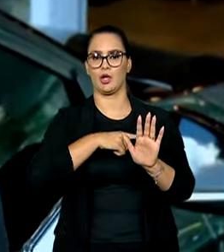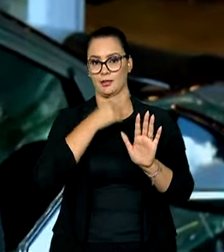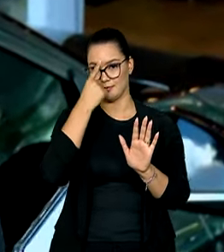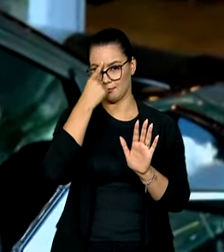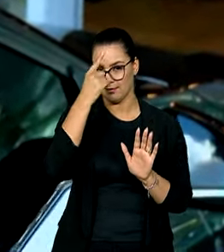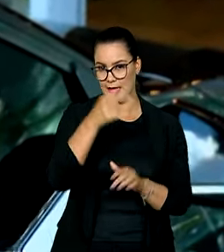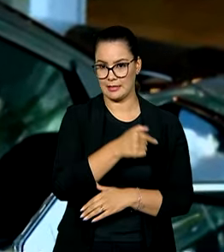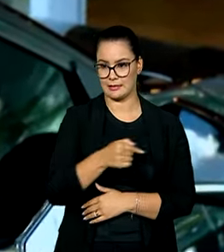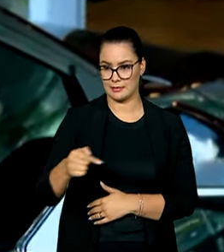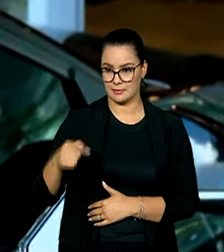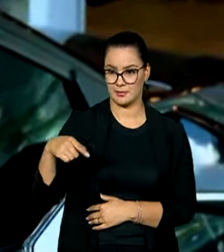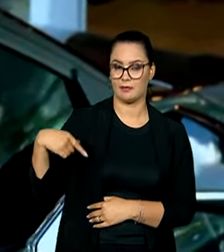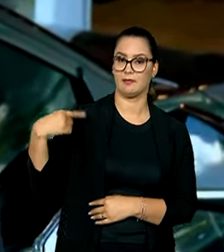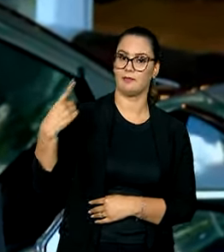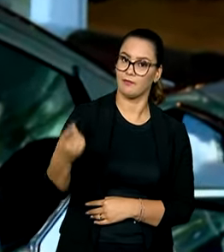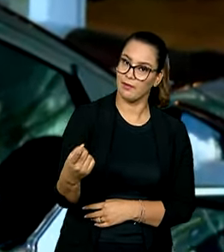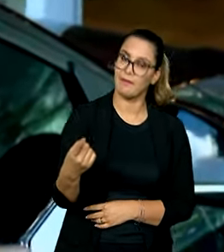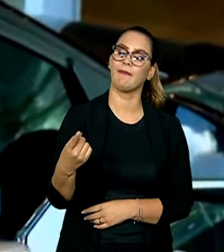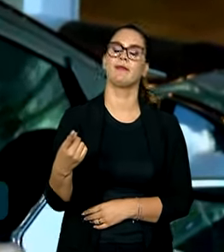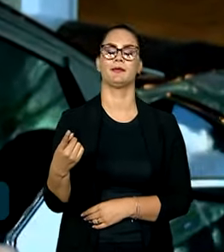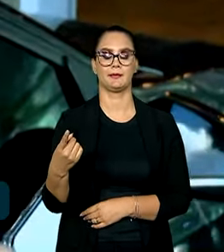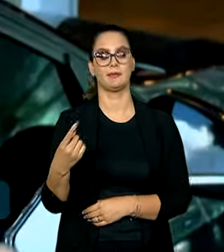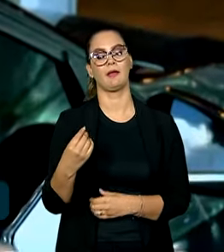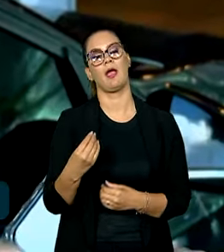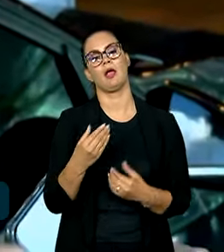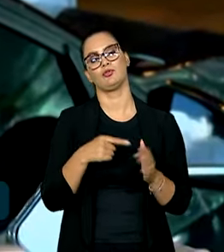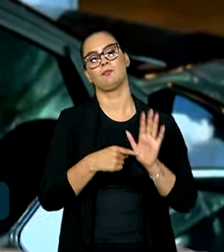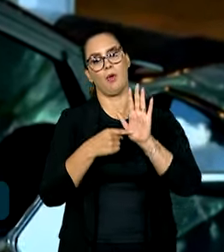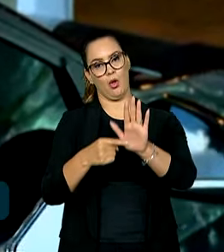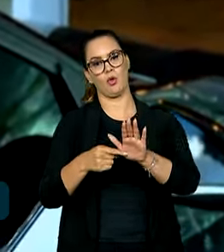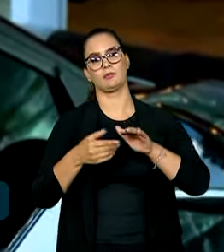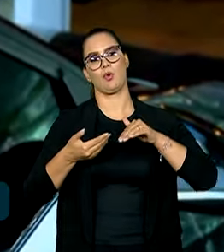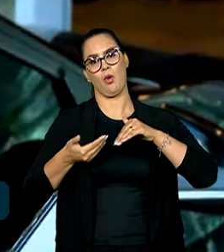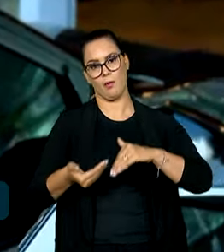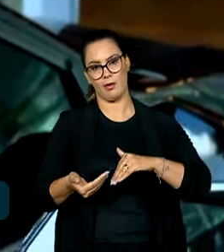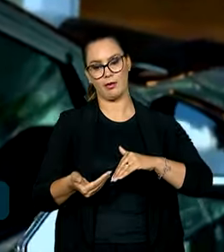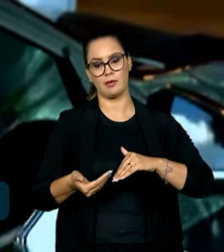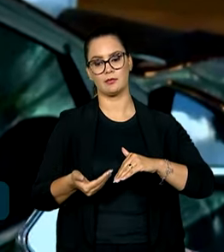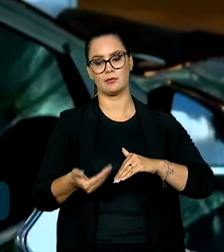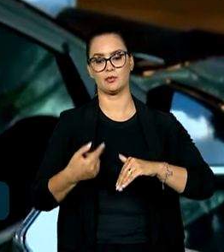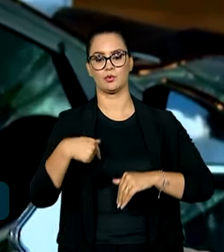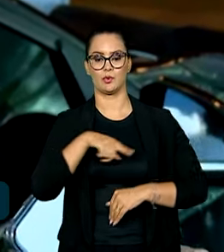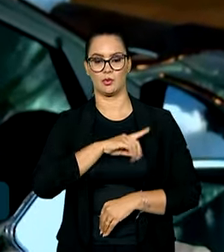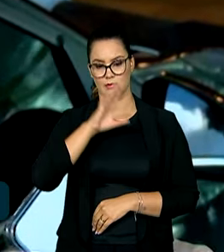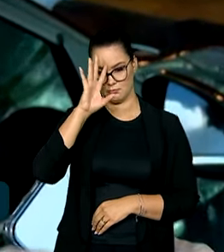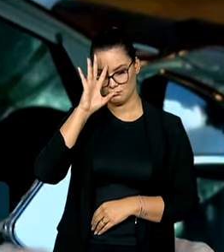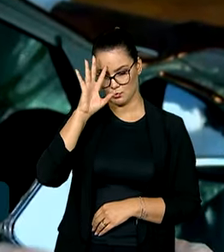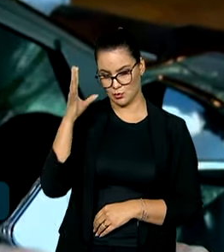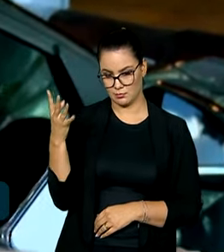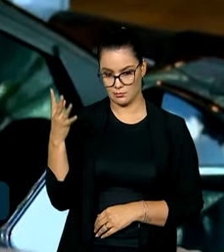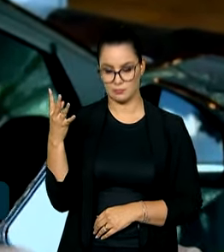que a semana que vem a gente encaminhe para o Congresso uma solução.